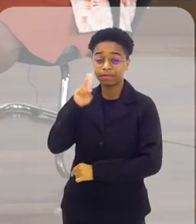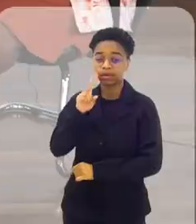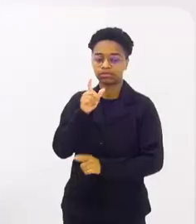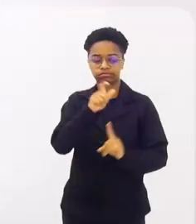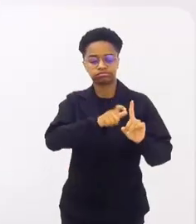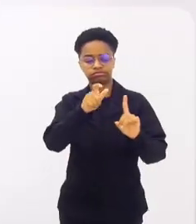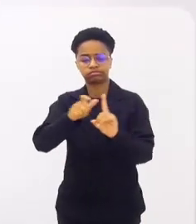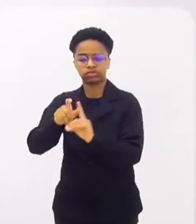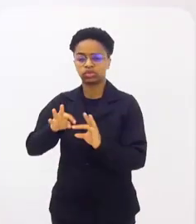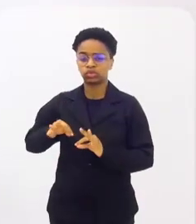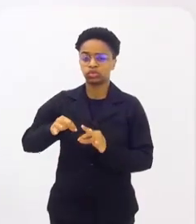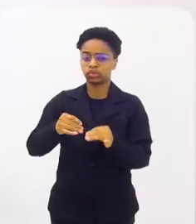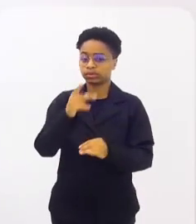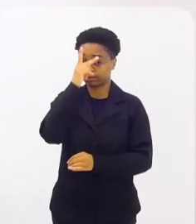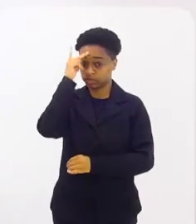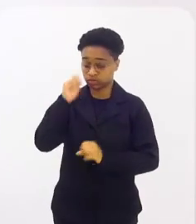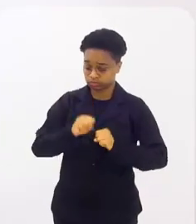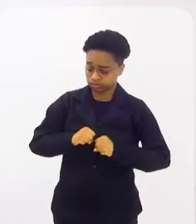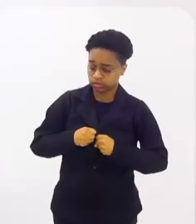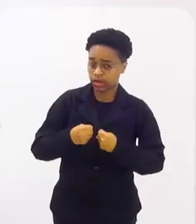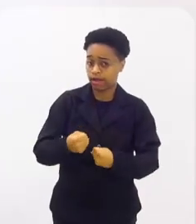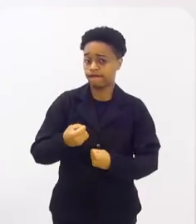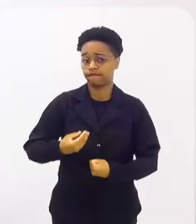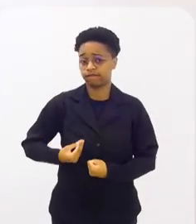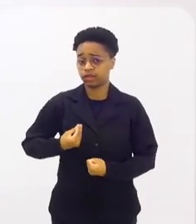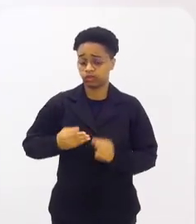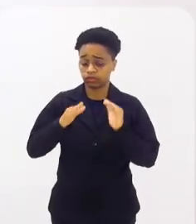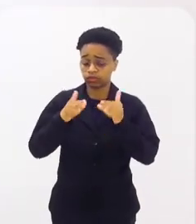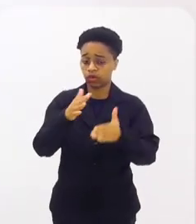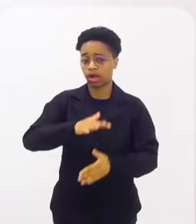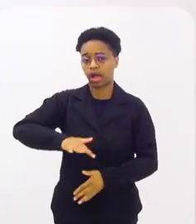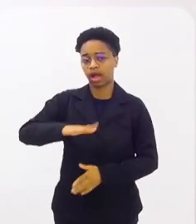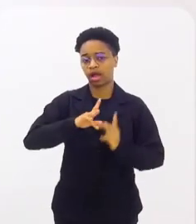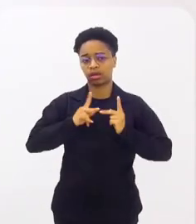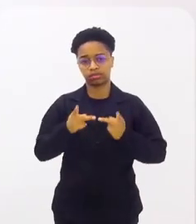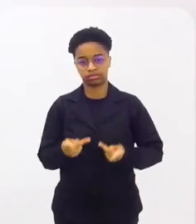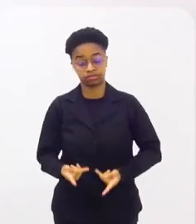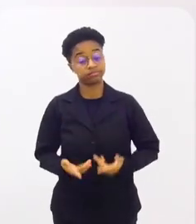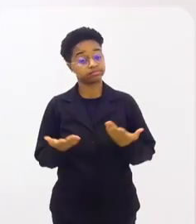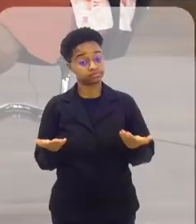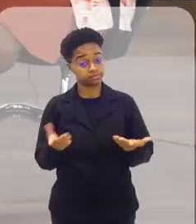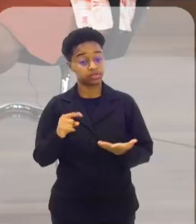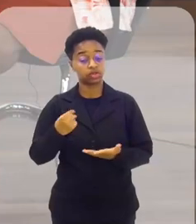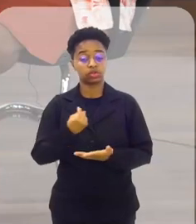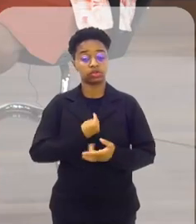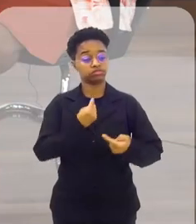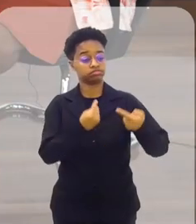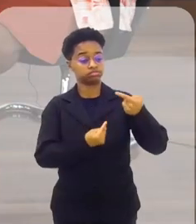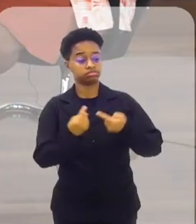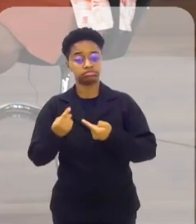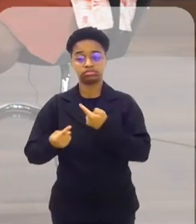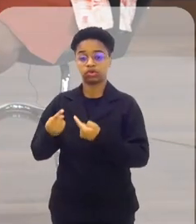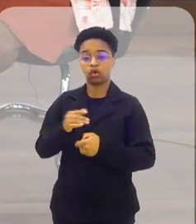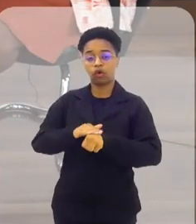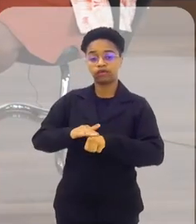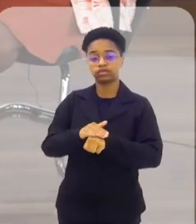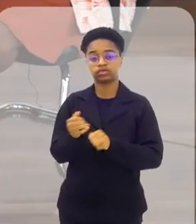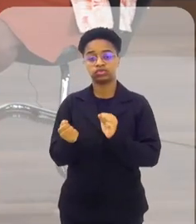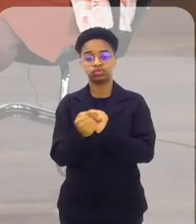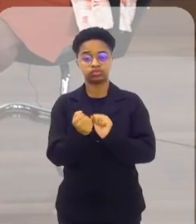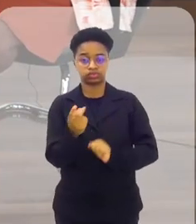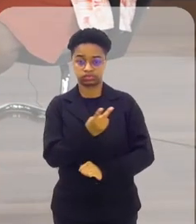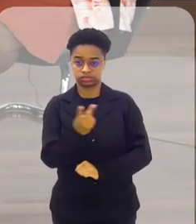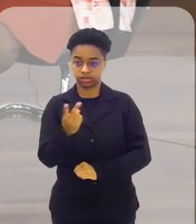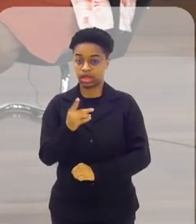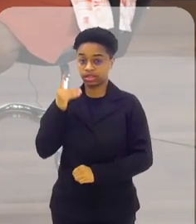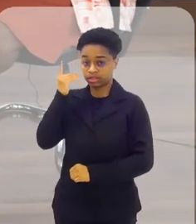dedicam às suas vidas às causas humanitárias. Nós estamos aqui tratando disso com a deputada Renata Souza, que é